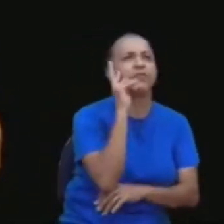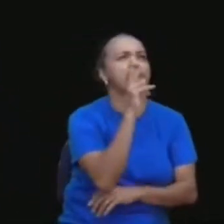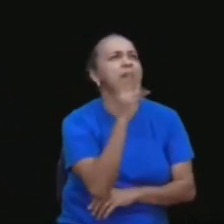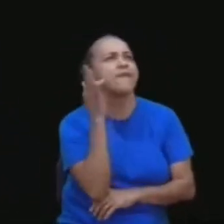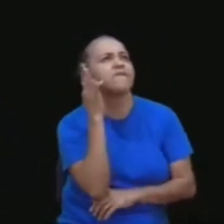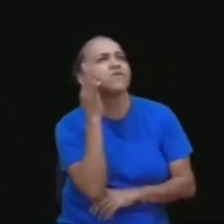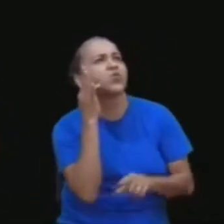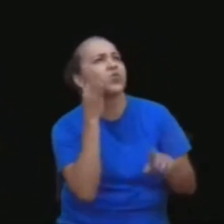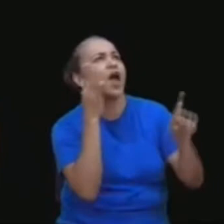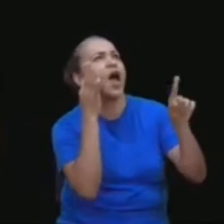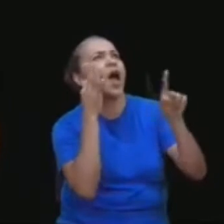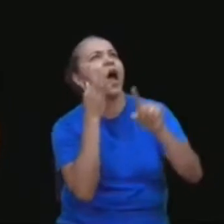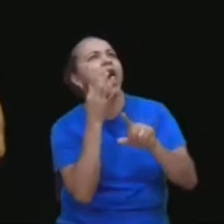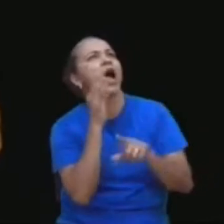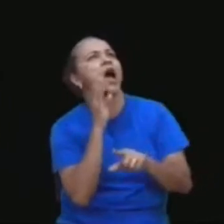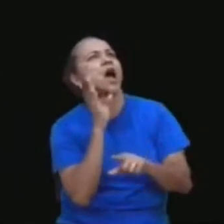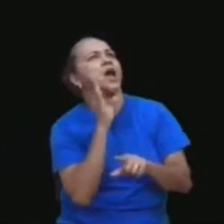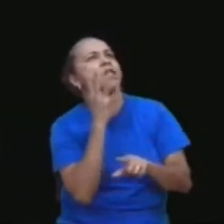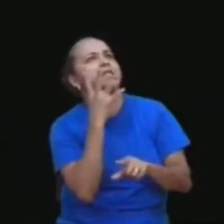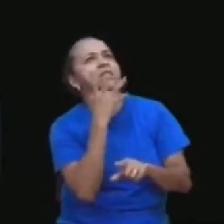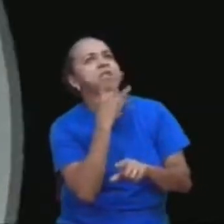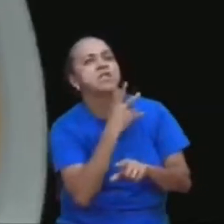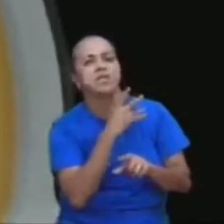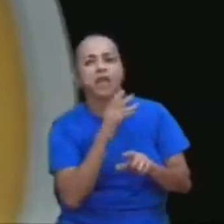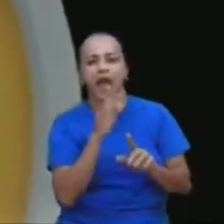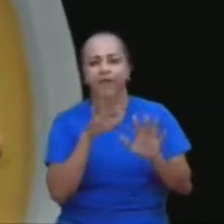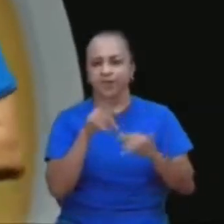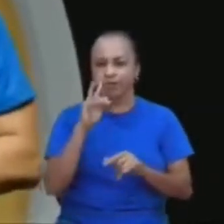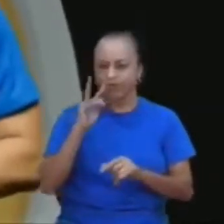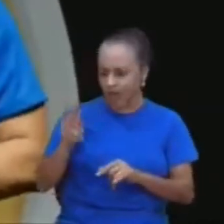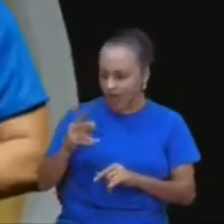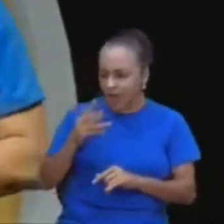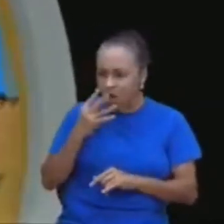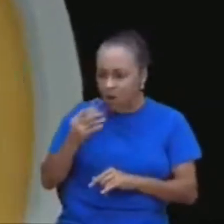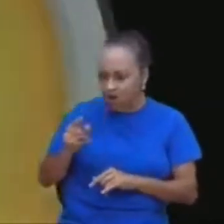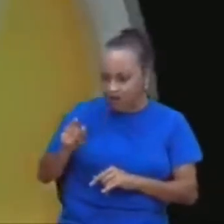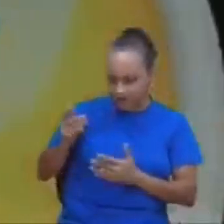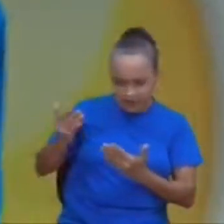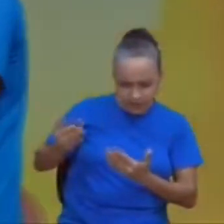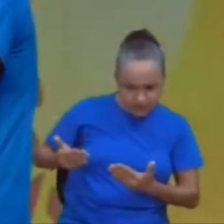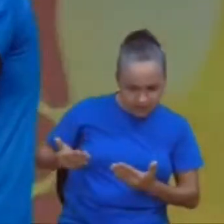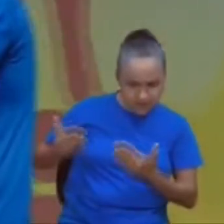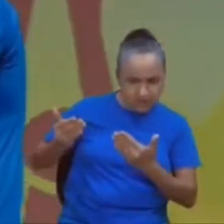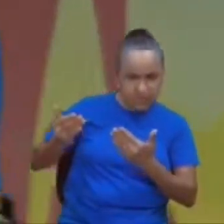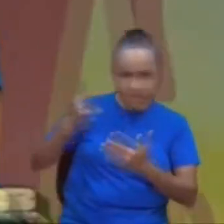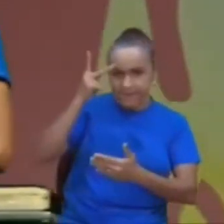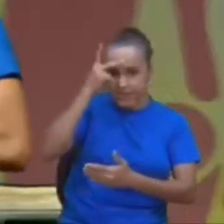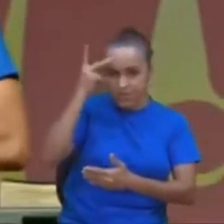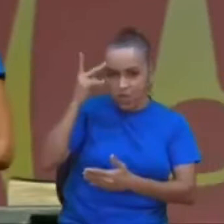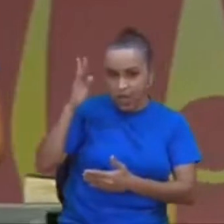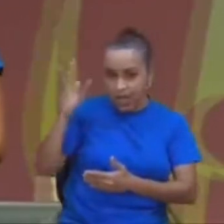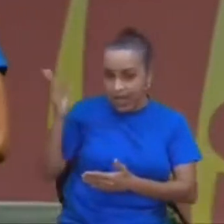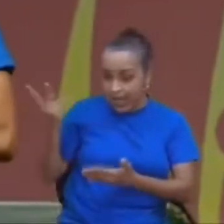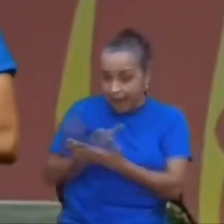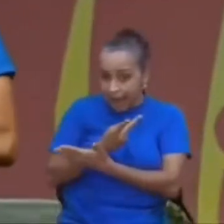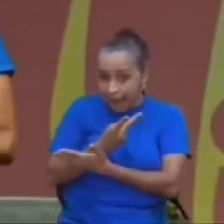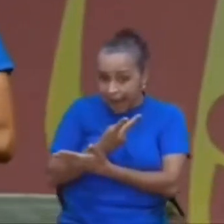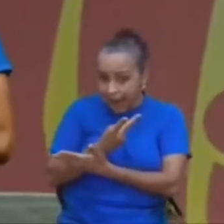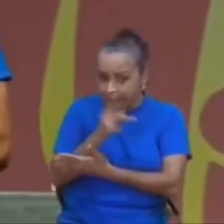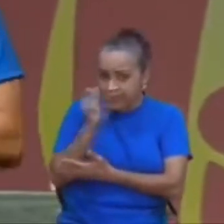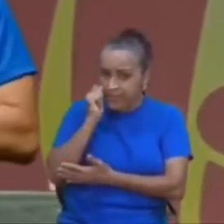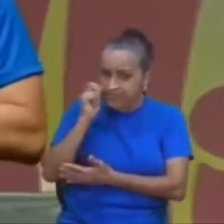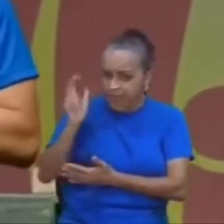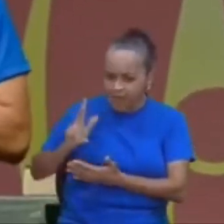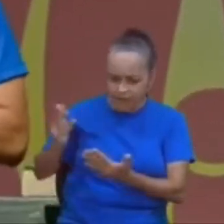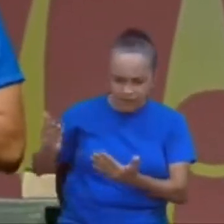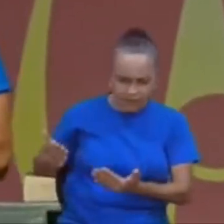pelo aquilo que ele fala, da forma como é que ele age, então, você tem que ser esperta, meninas e meninos,